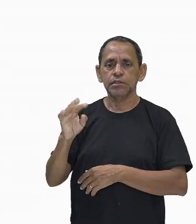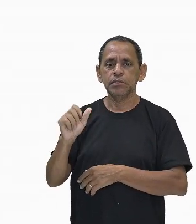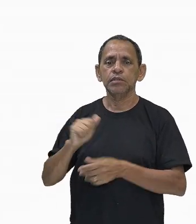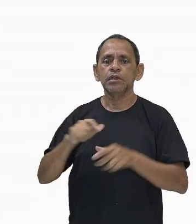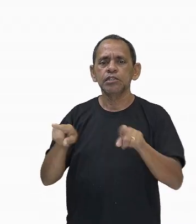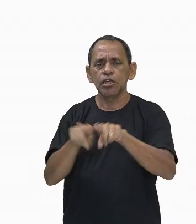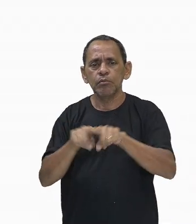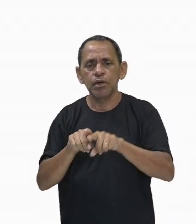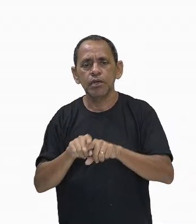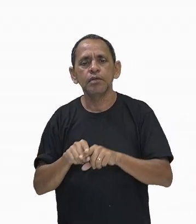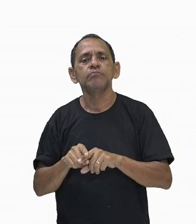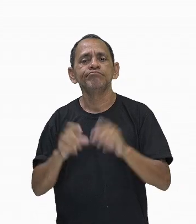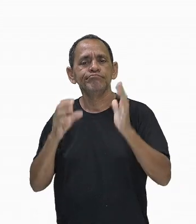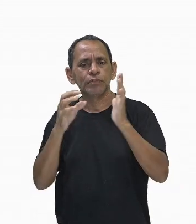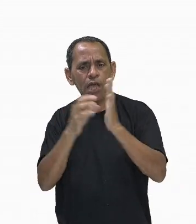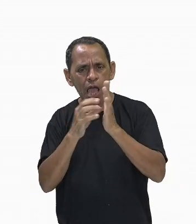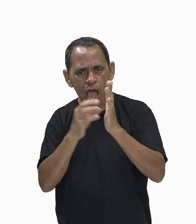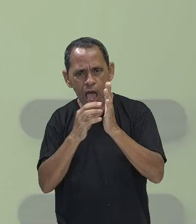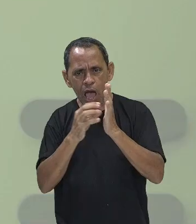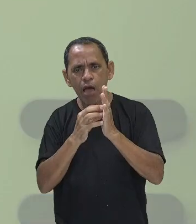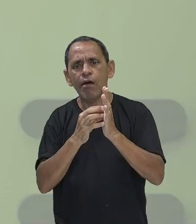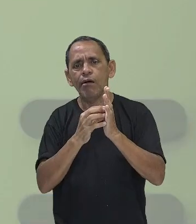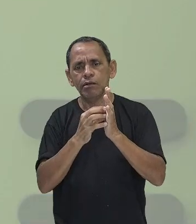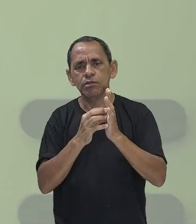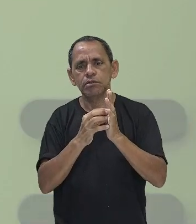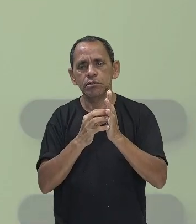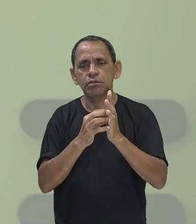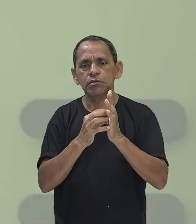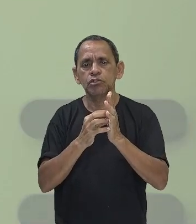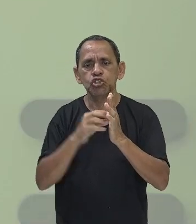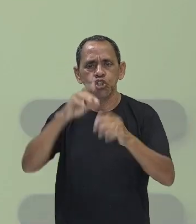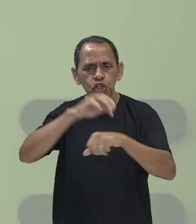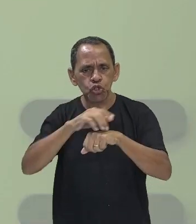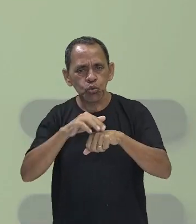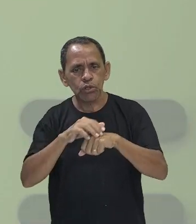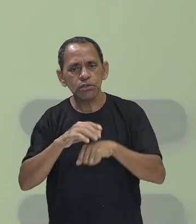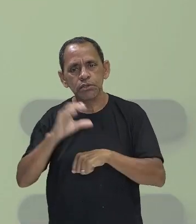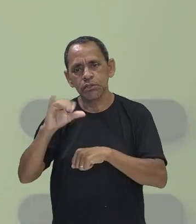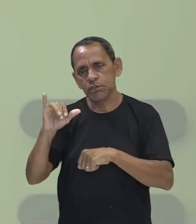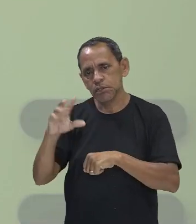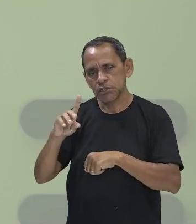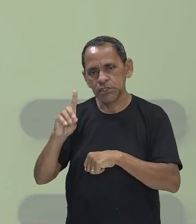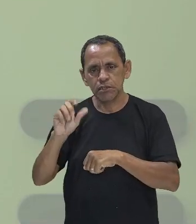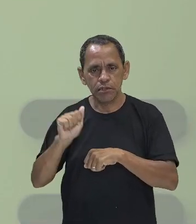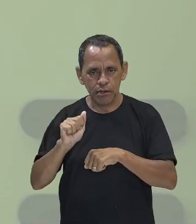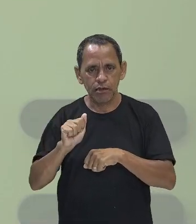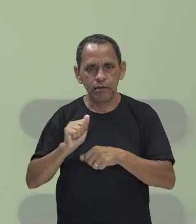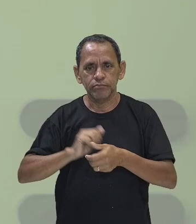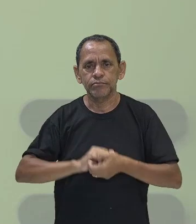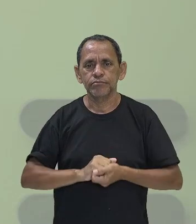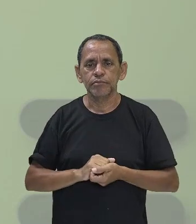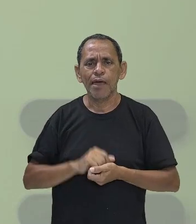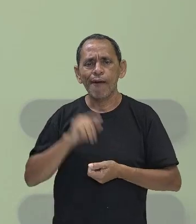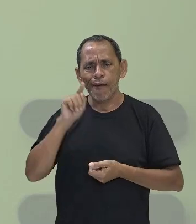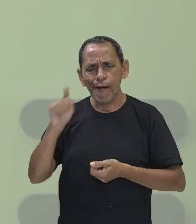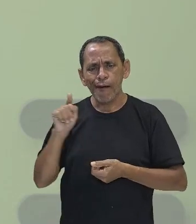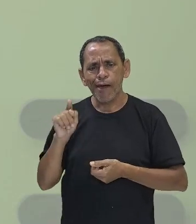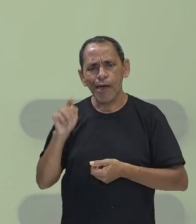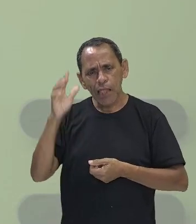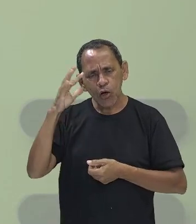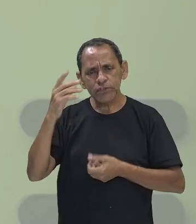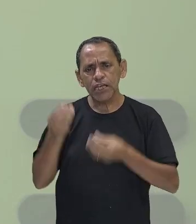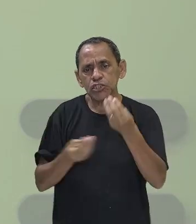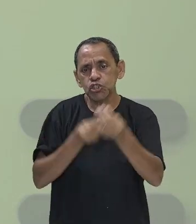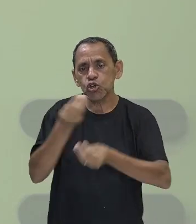síndrome da imunodeficiência adquirida, que em português é a SIDA. Ela é ocasionada pela